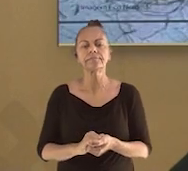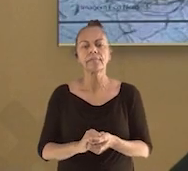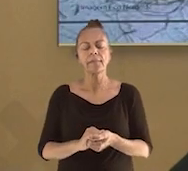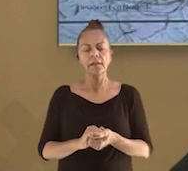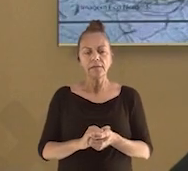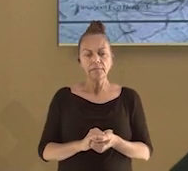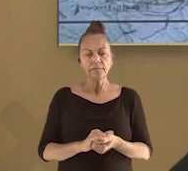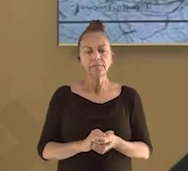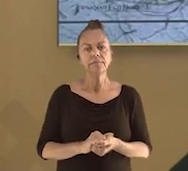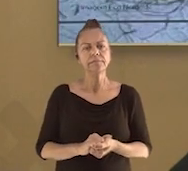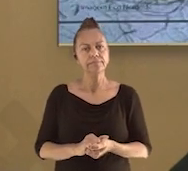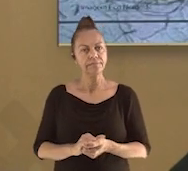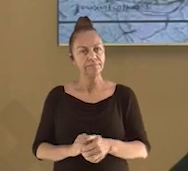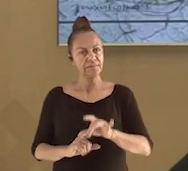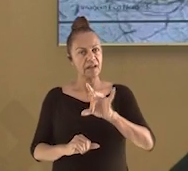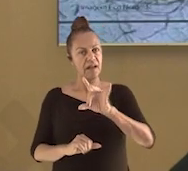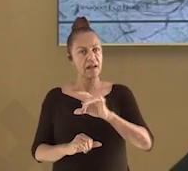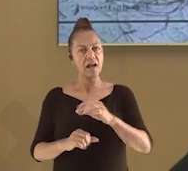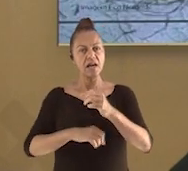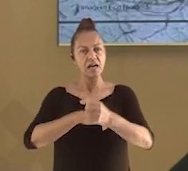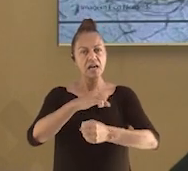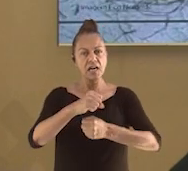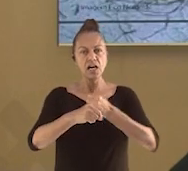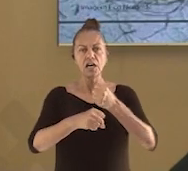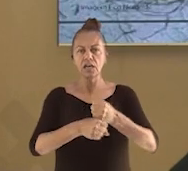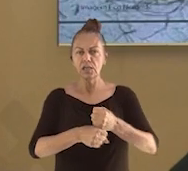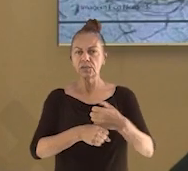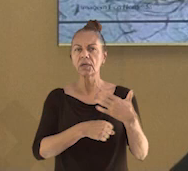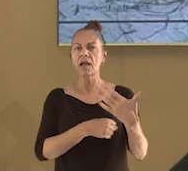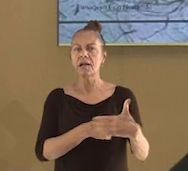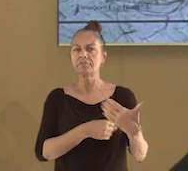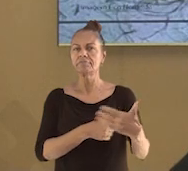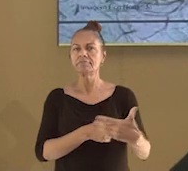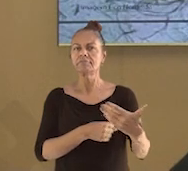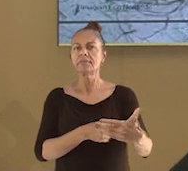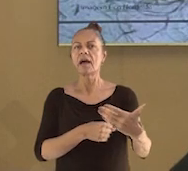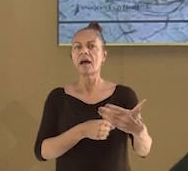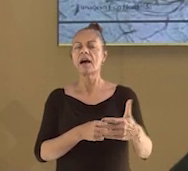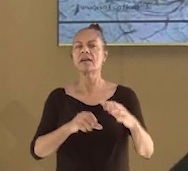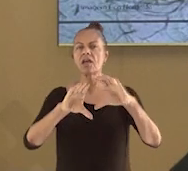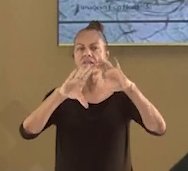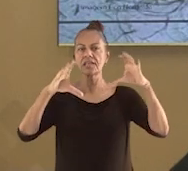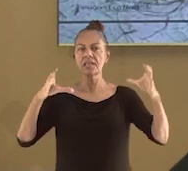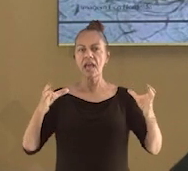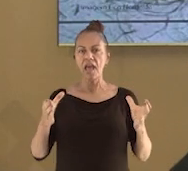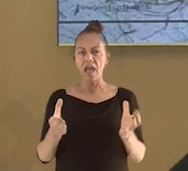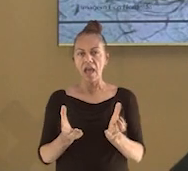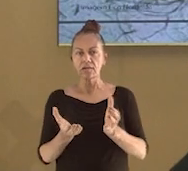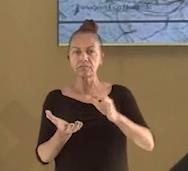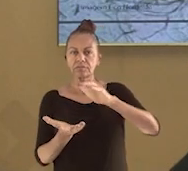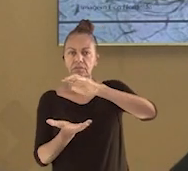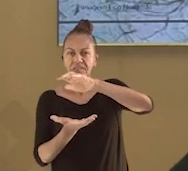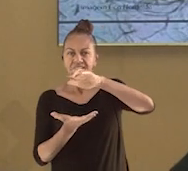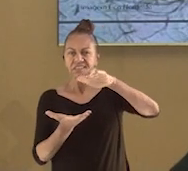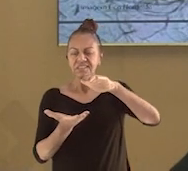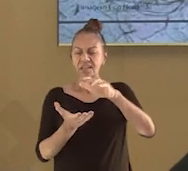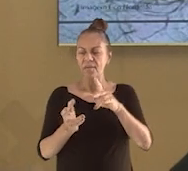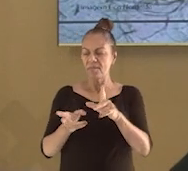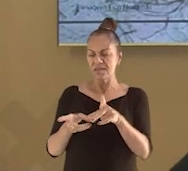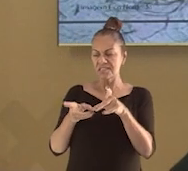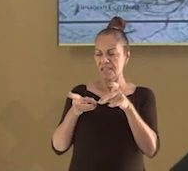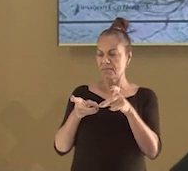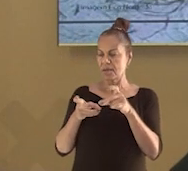resiliência, a cada ano que passa, percebemos que esse ecossistema não está conseguindo